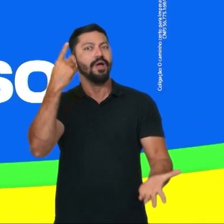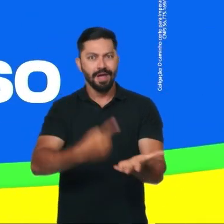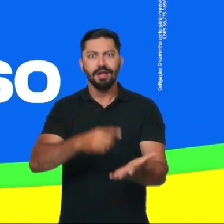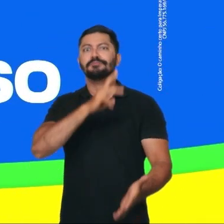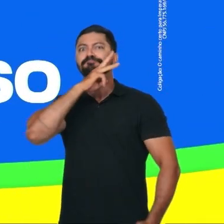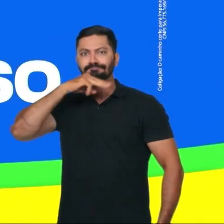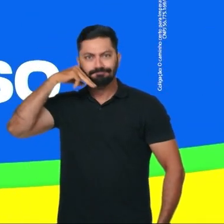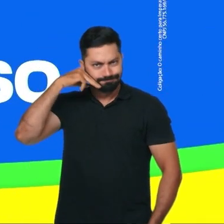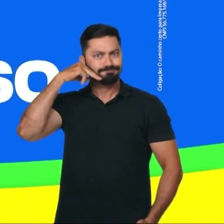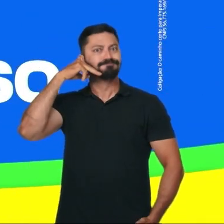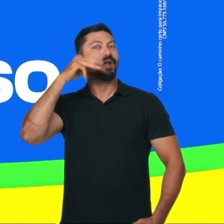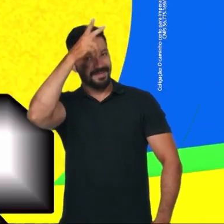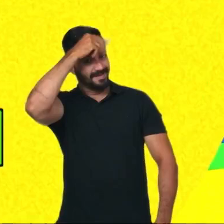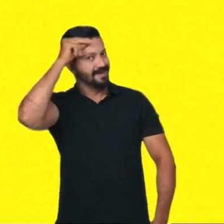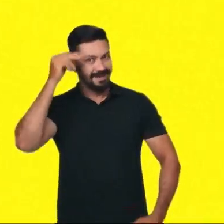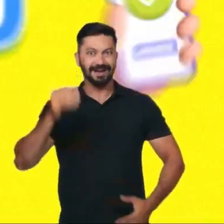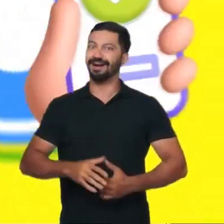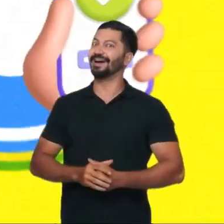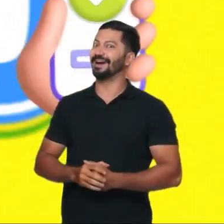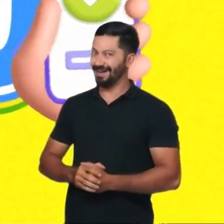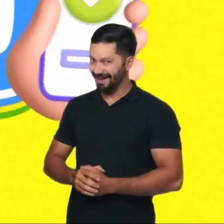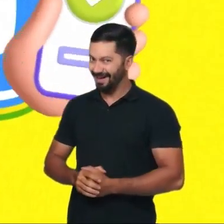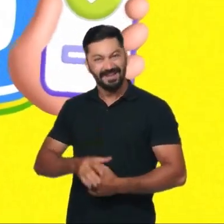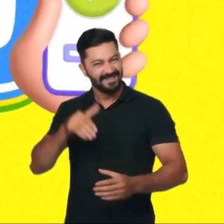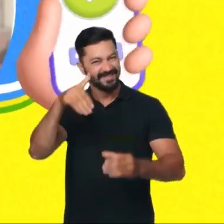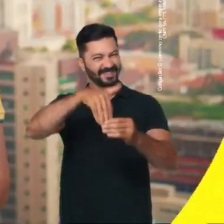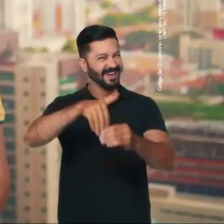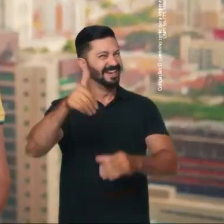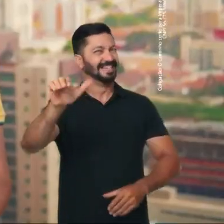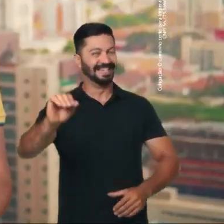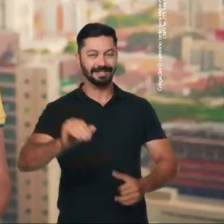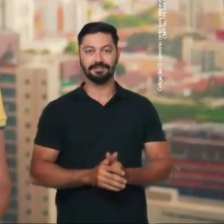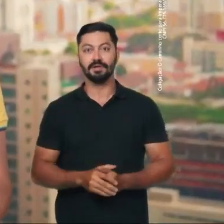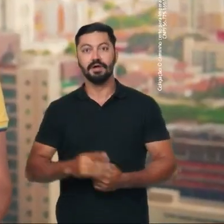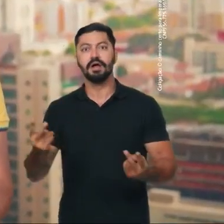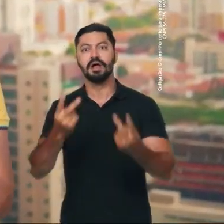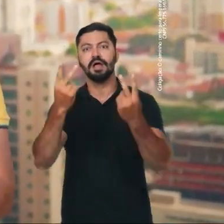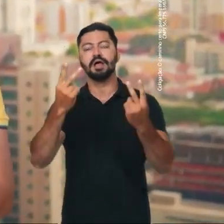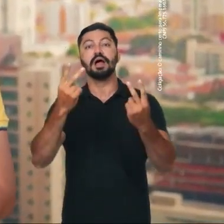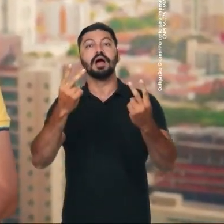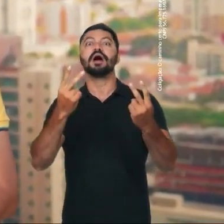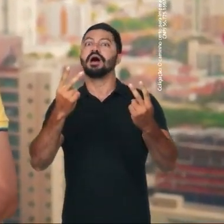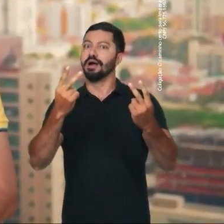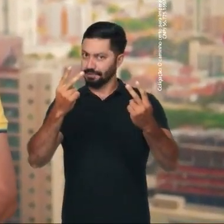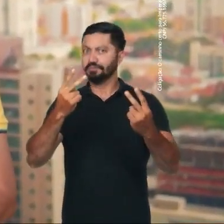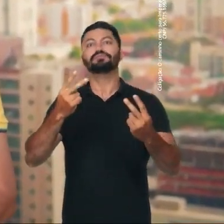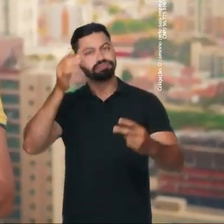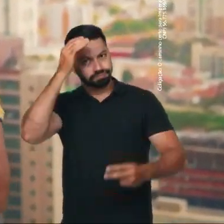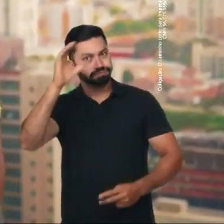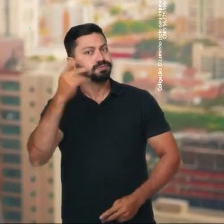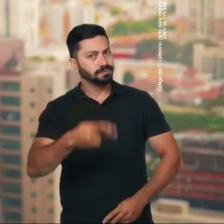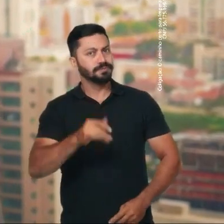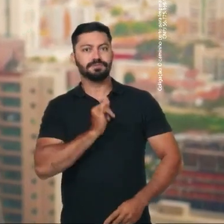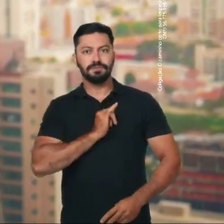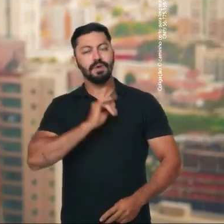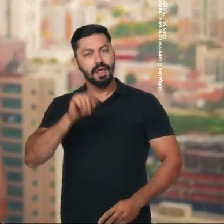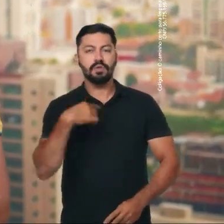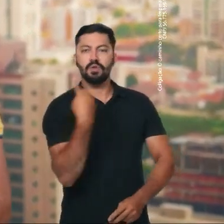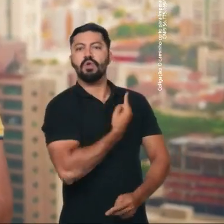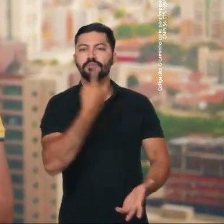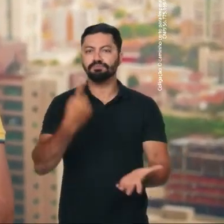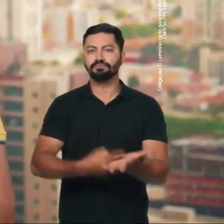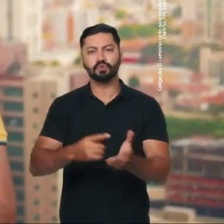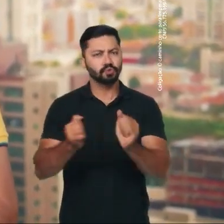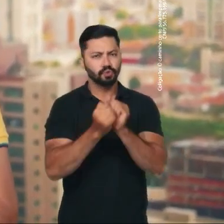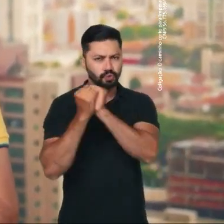Mariana Prefeita. Trabalho forte 10! Valorizar a cultura de Imperatriz é nosso compromisso. Junto com a Mariana,